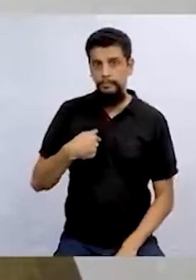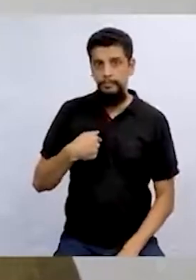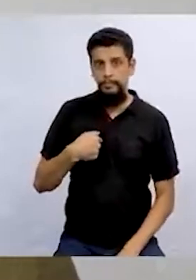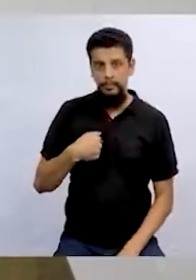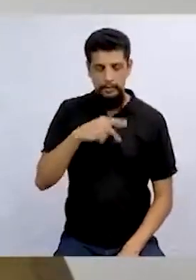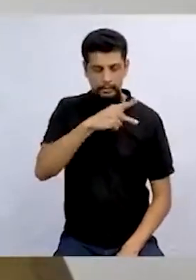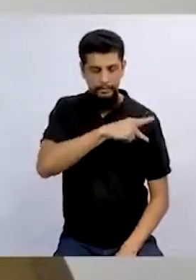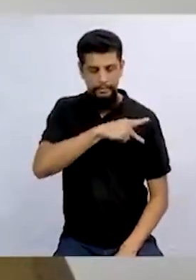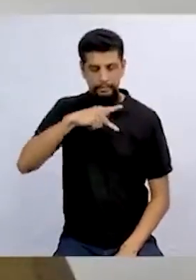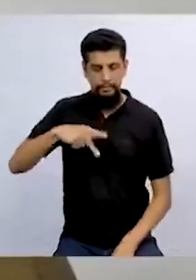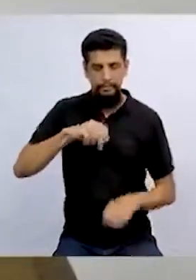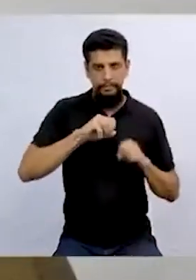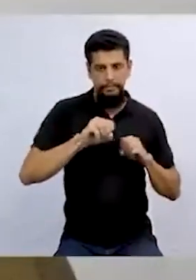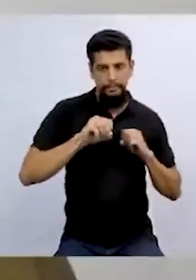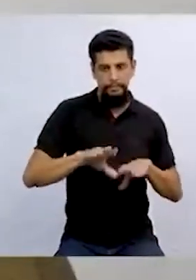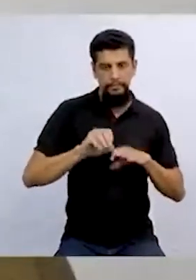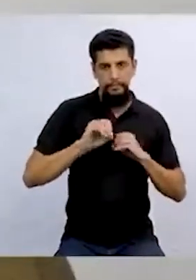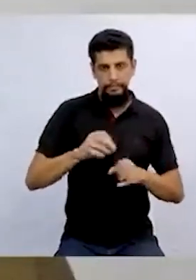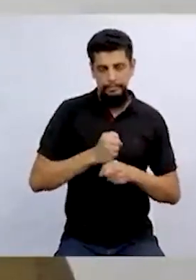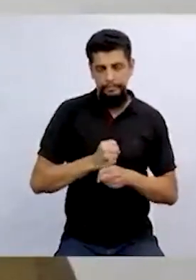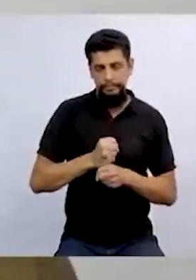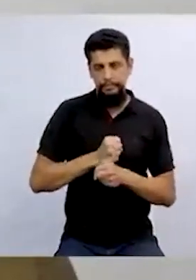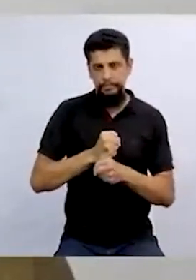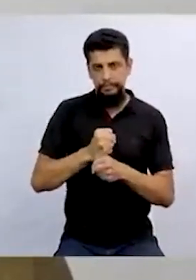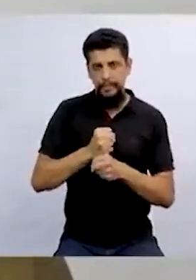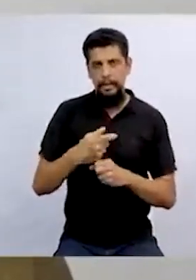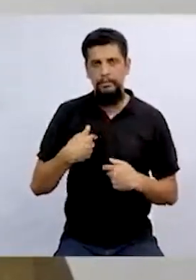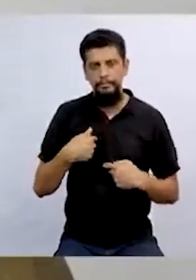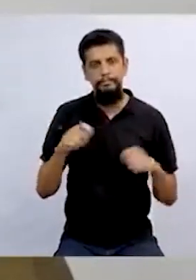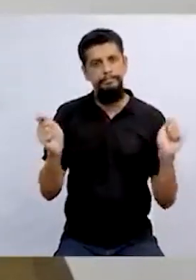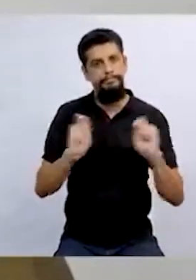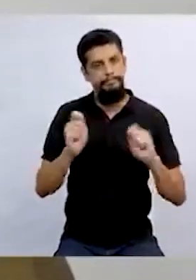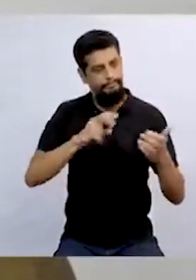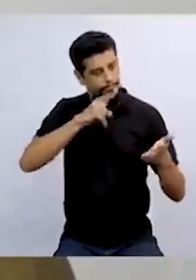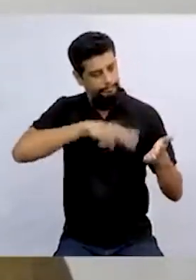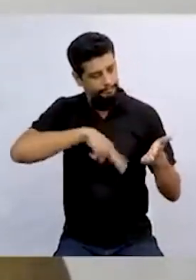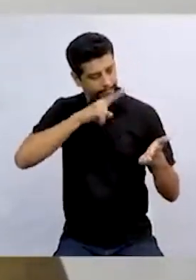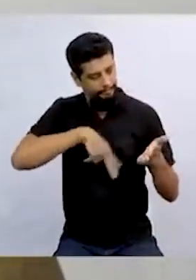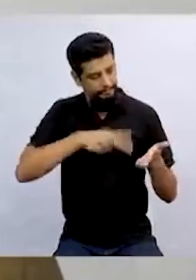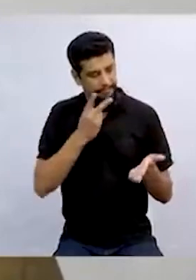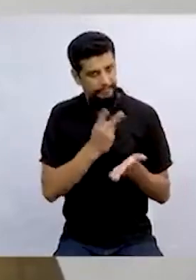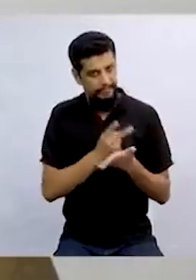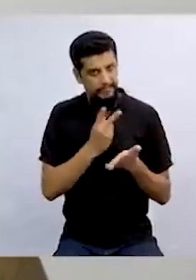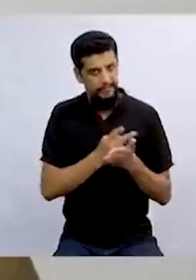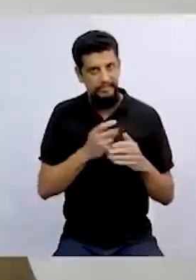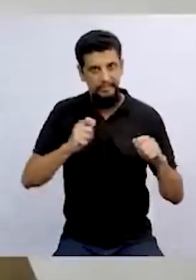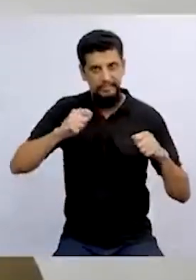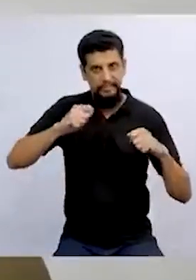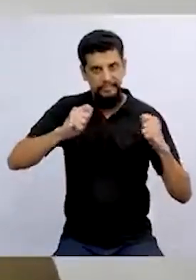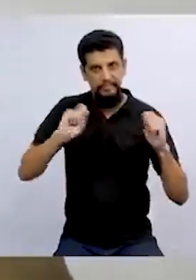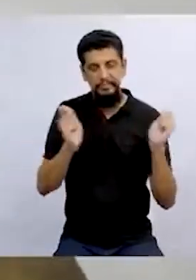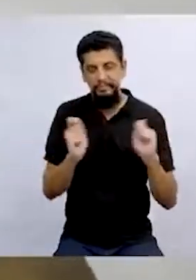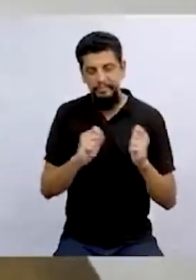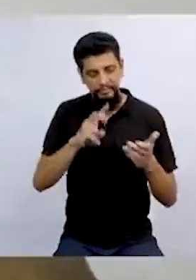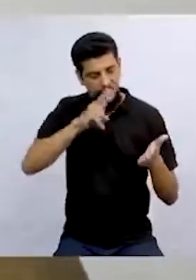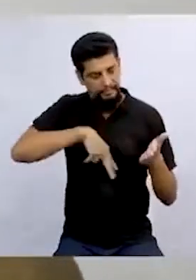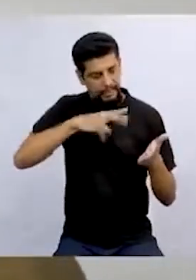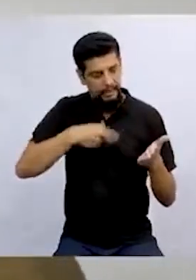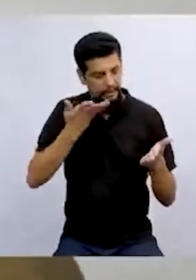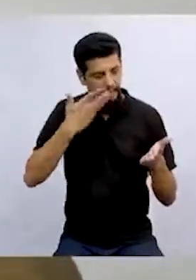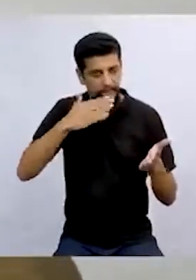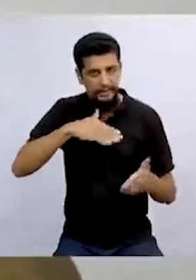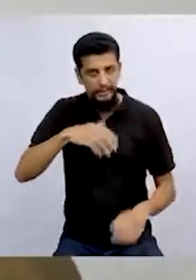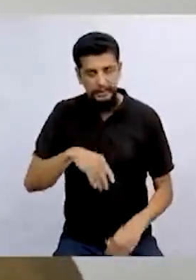eu fui professor durante muitos anos e eu adorava ler. Sempre eu adorei ler. Eu fui uma